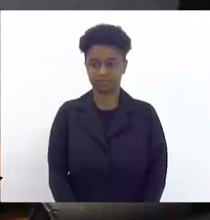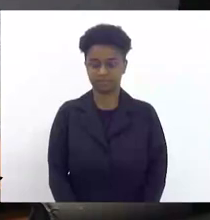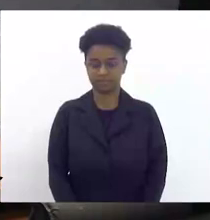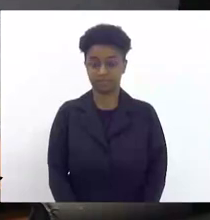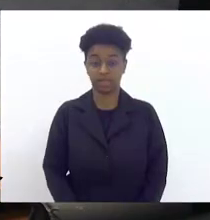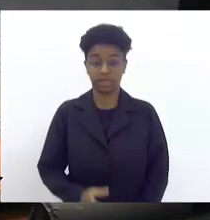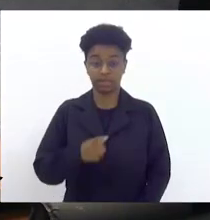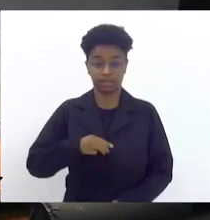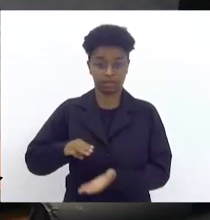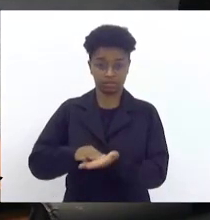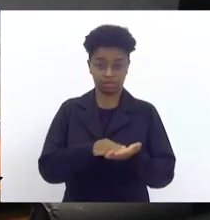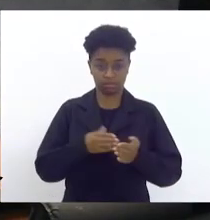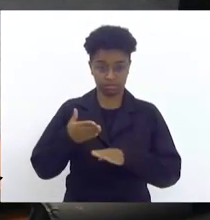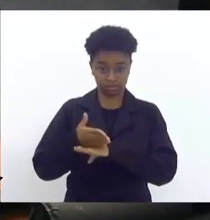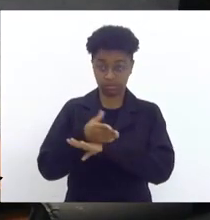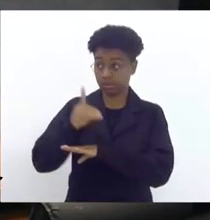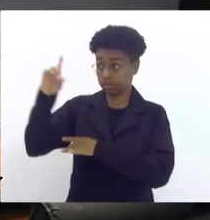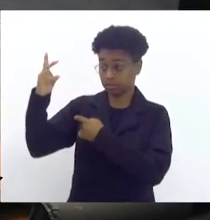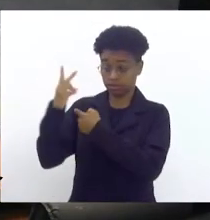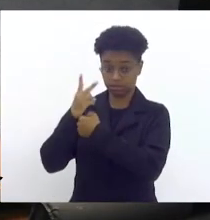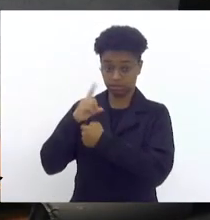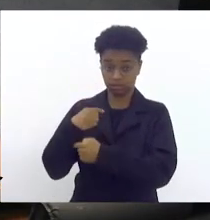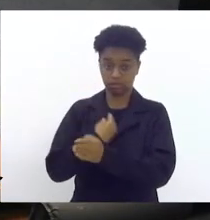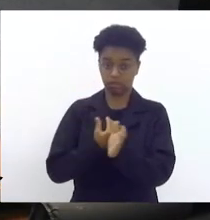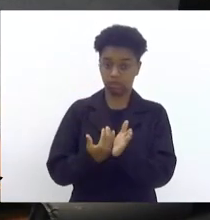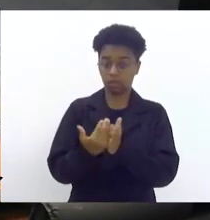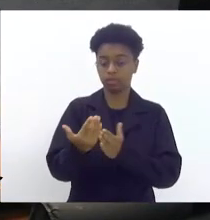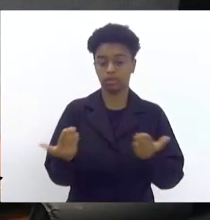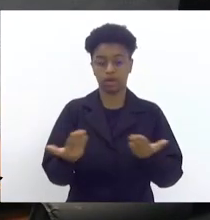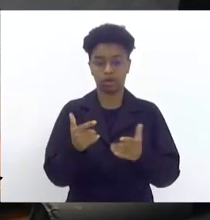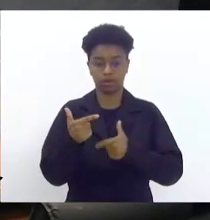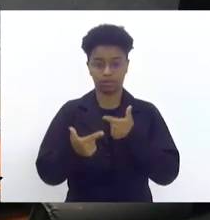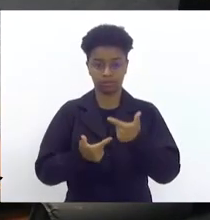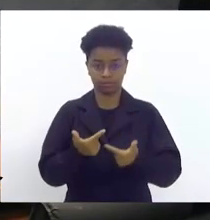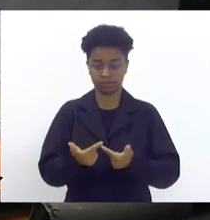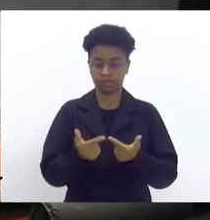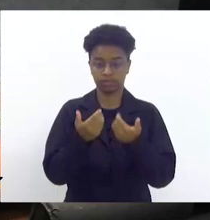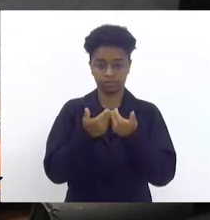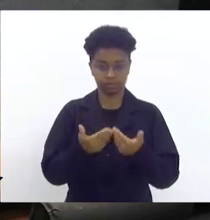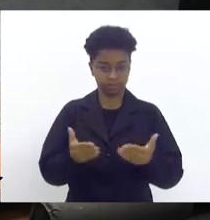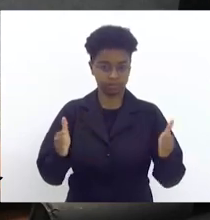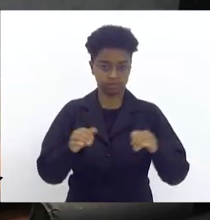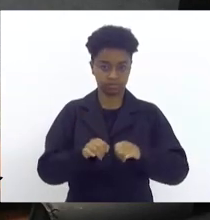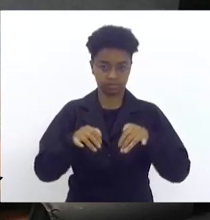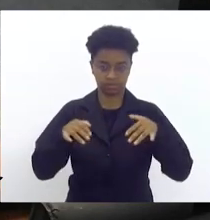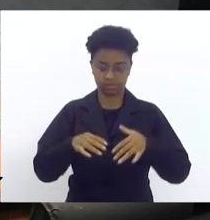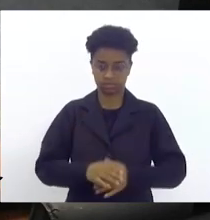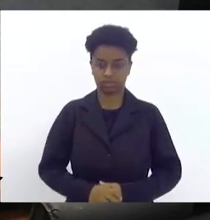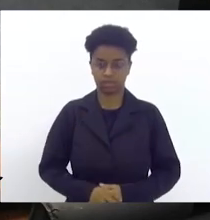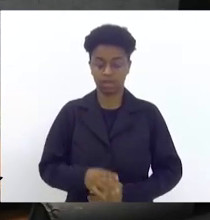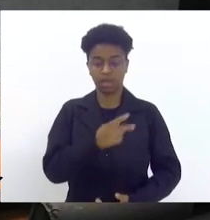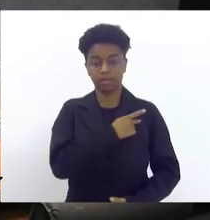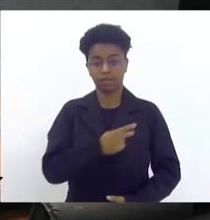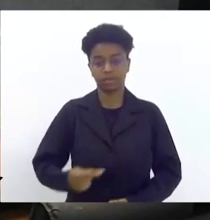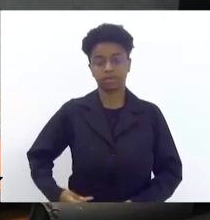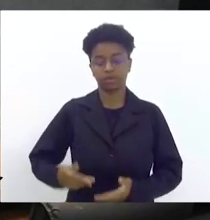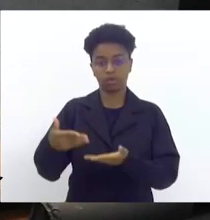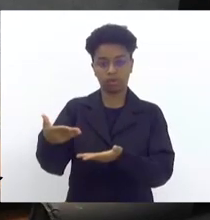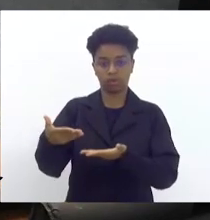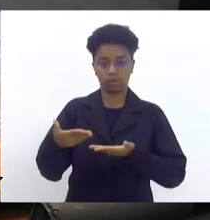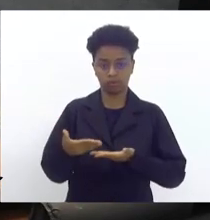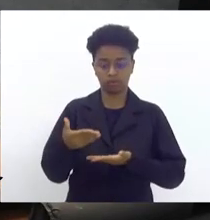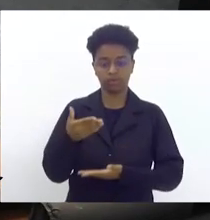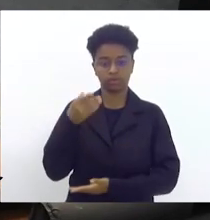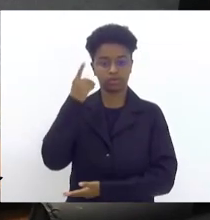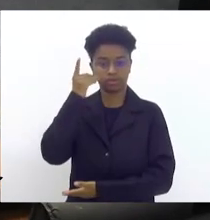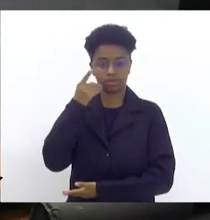Havendo um número legal e sob a proteção de Deus, iniciamos o nosso trabalho. Está aberta a sessão. A presidência convida a